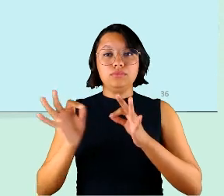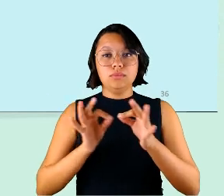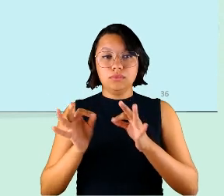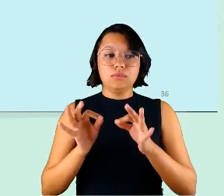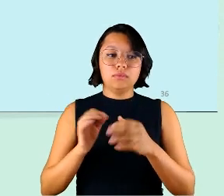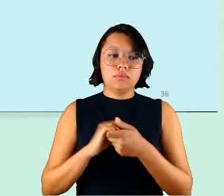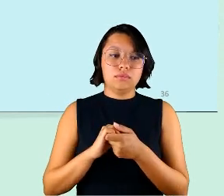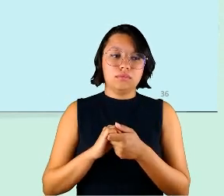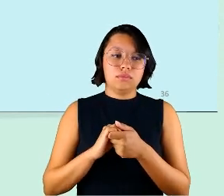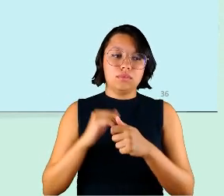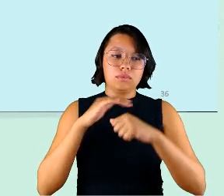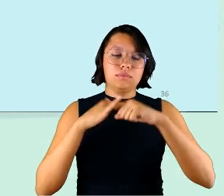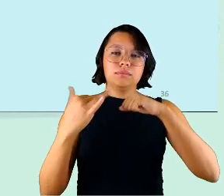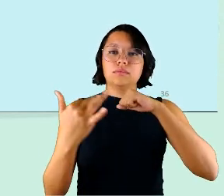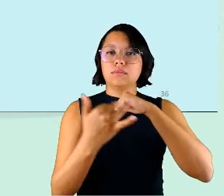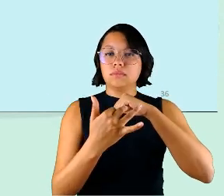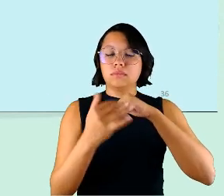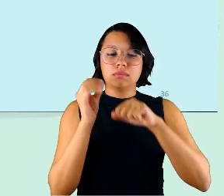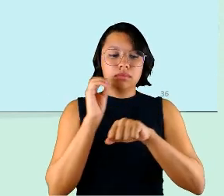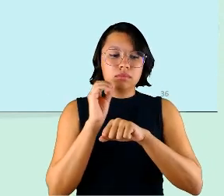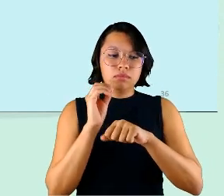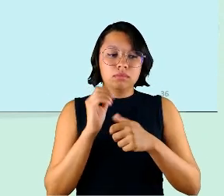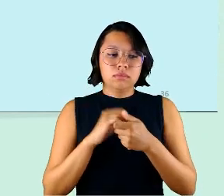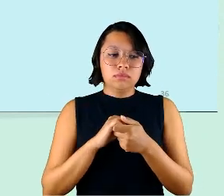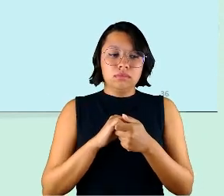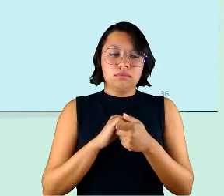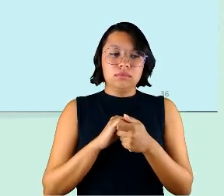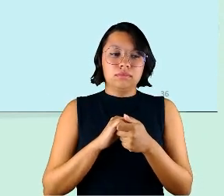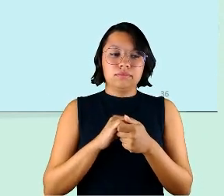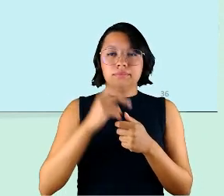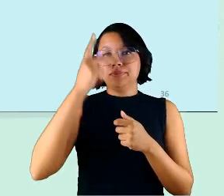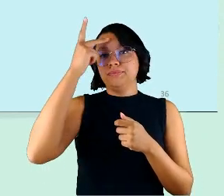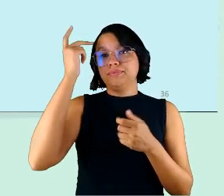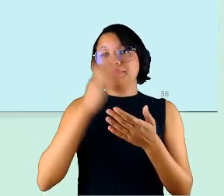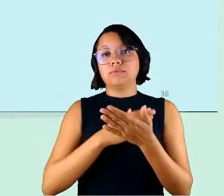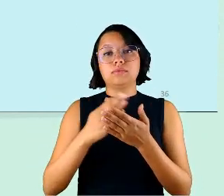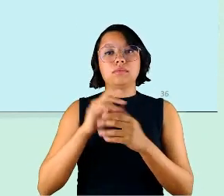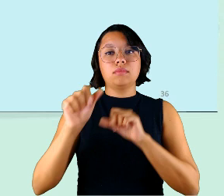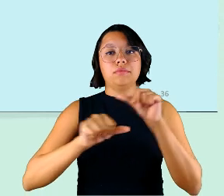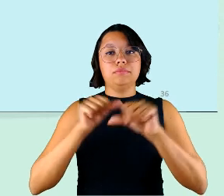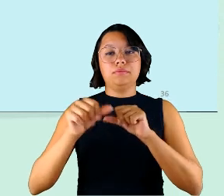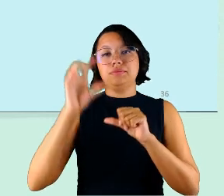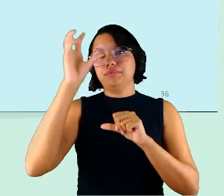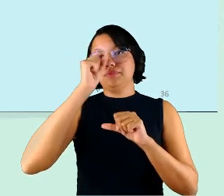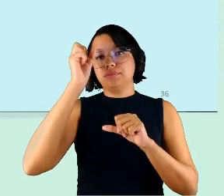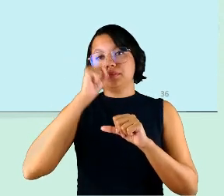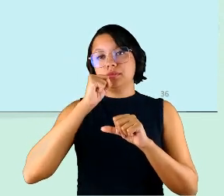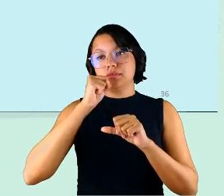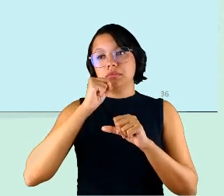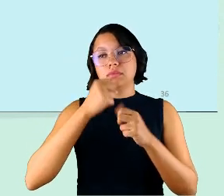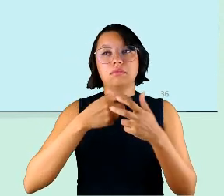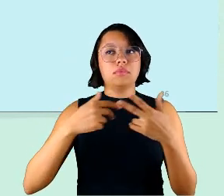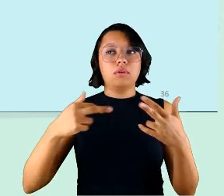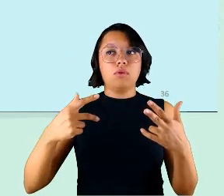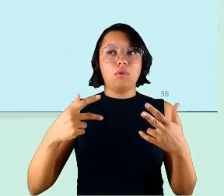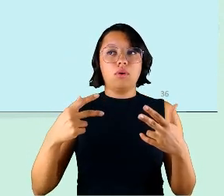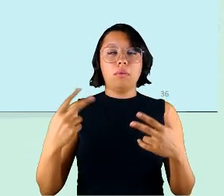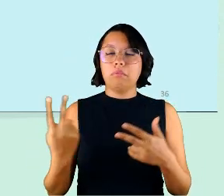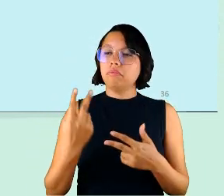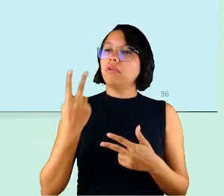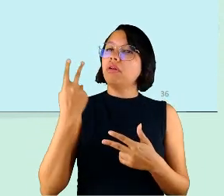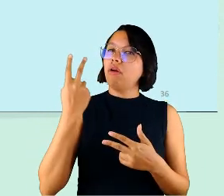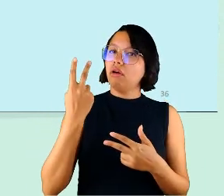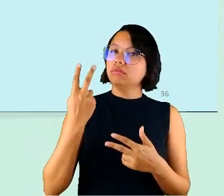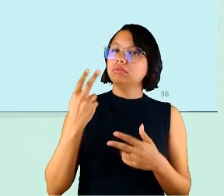enfrentamento as pessoas começaram a transformar essa aprendizagem em algo valioso e aí